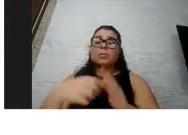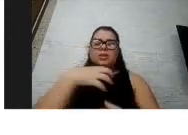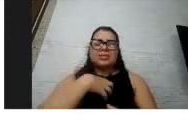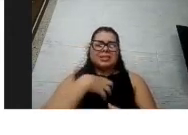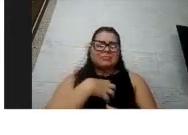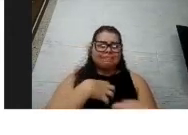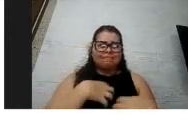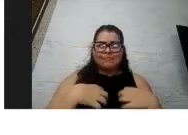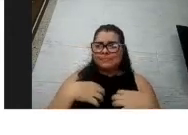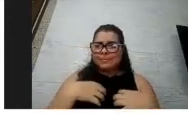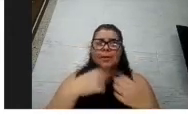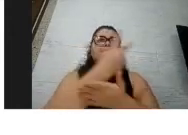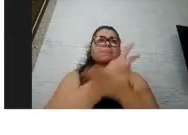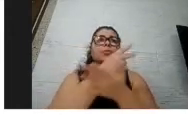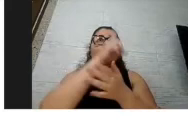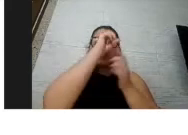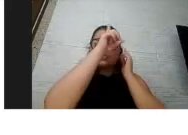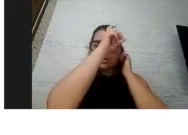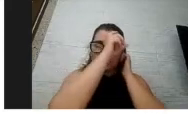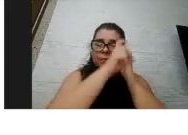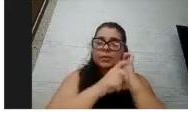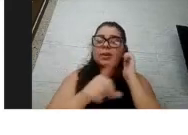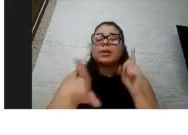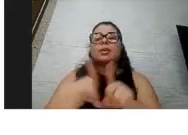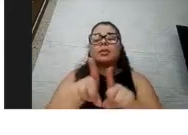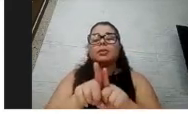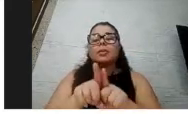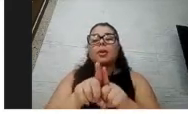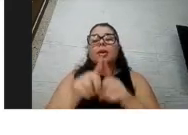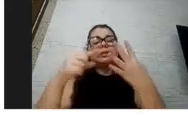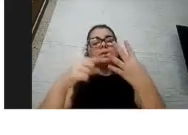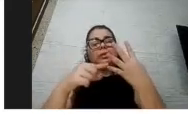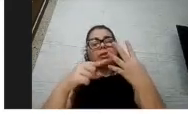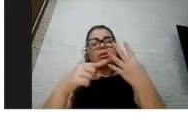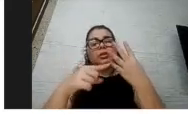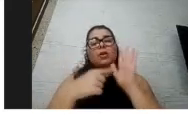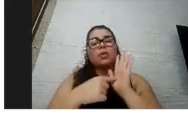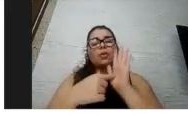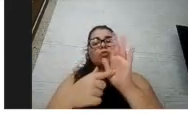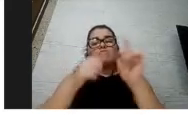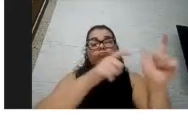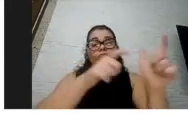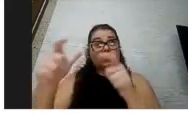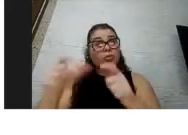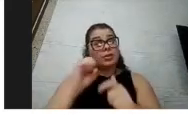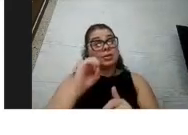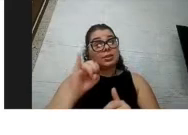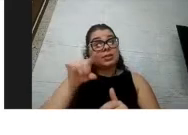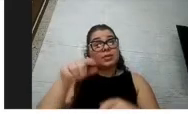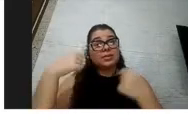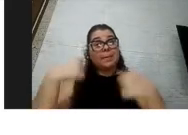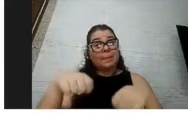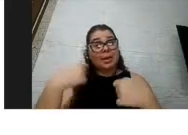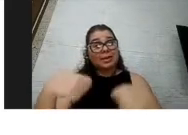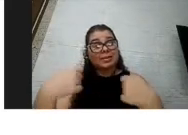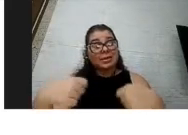ir ao serviço de saúde e aqui representando alguns outros lugares que você, caso você precise sair de casa e que